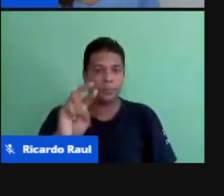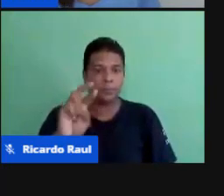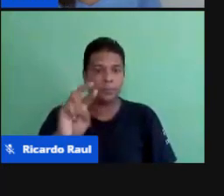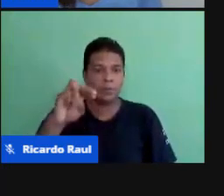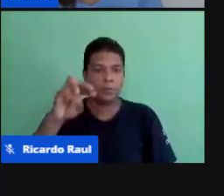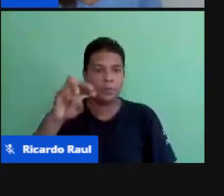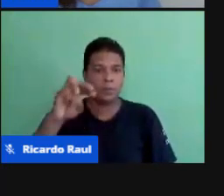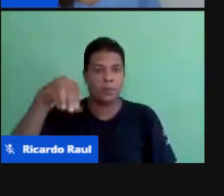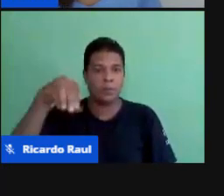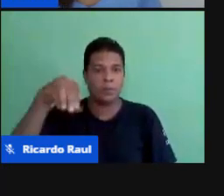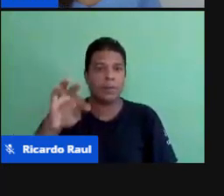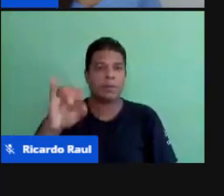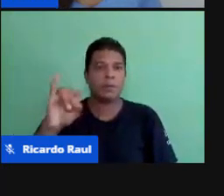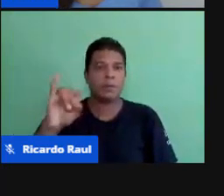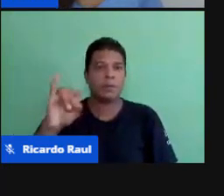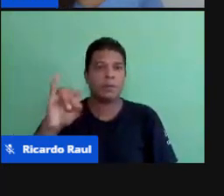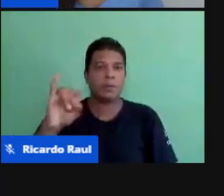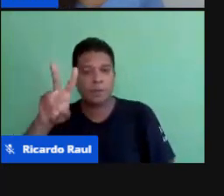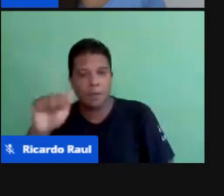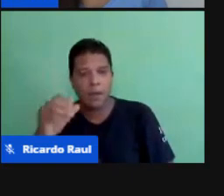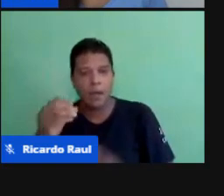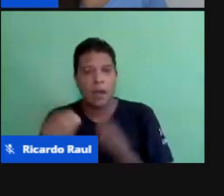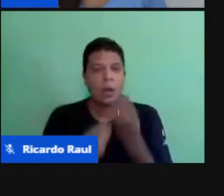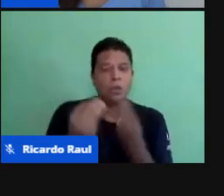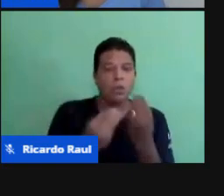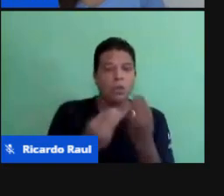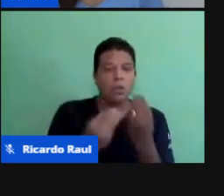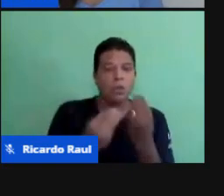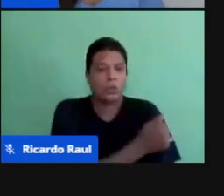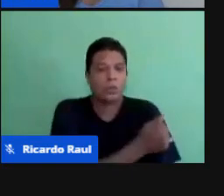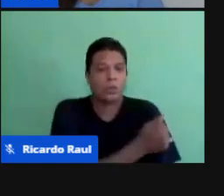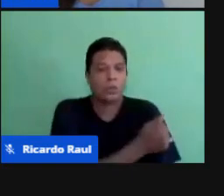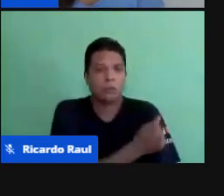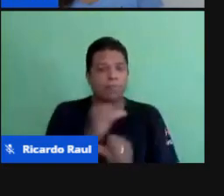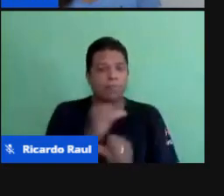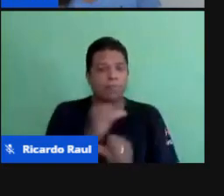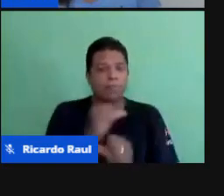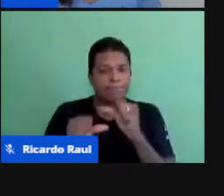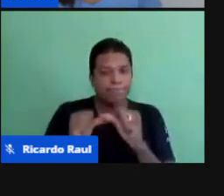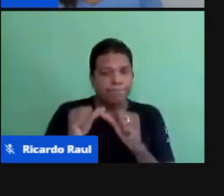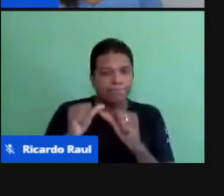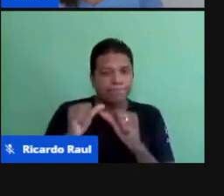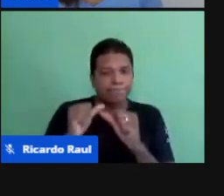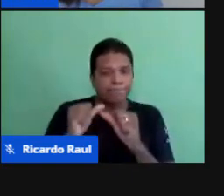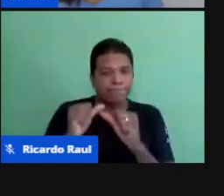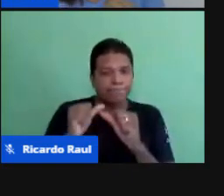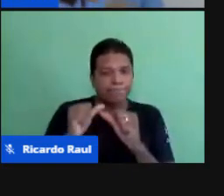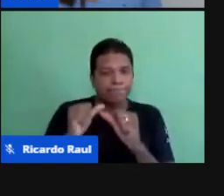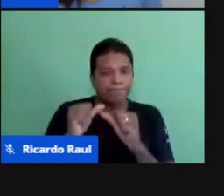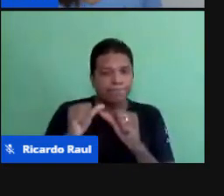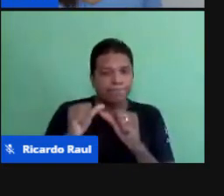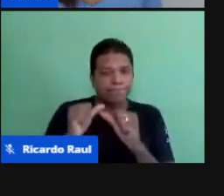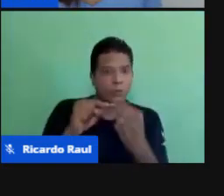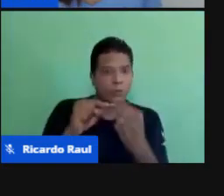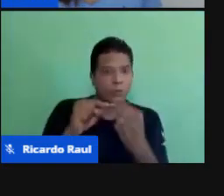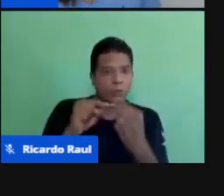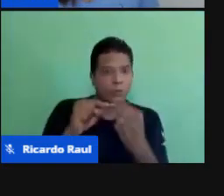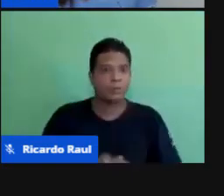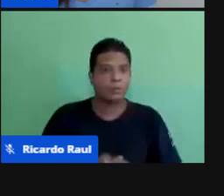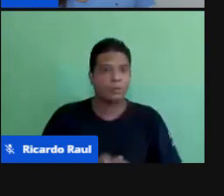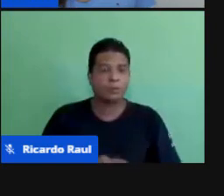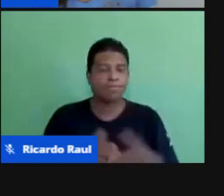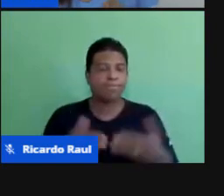indica Como os alunos Estão se modificando Em direção Aos objetivos Então